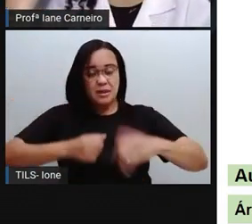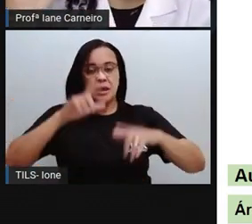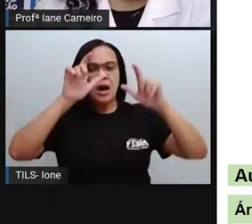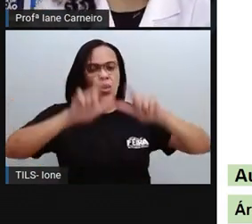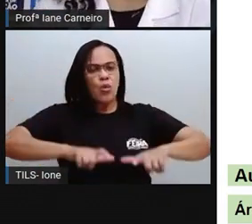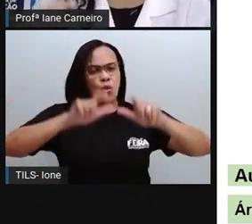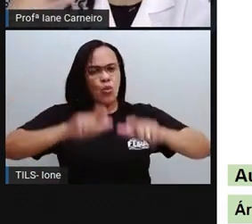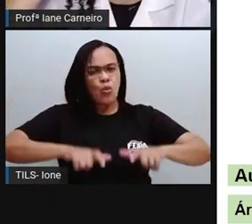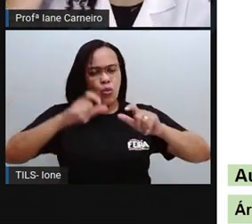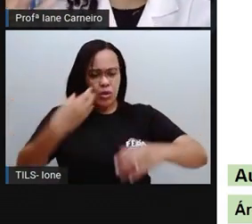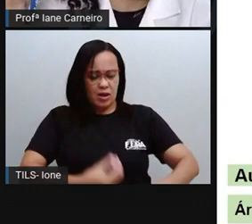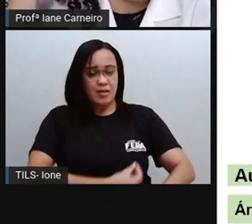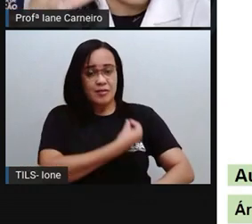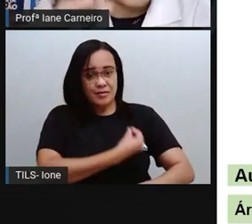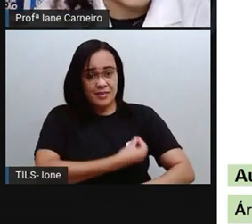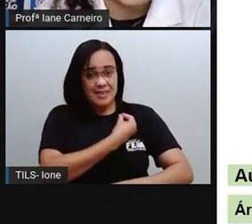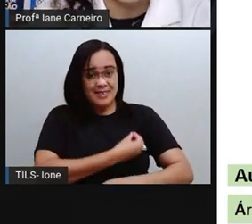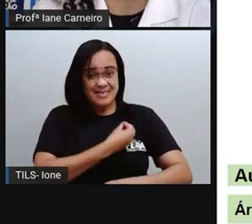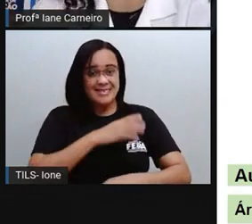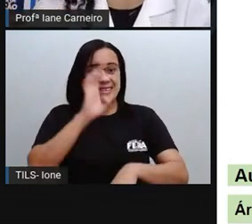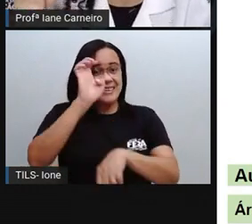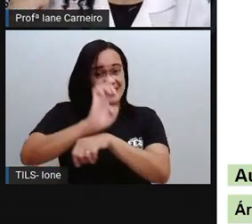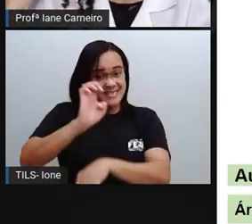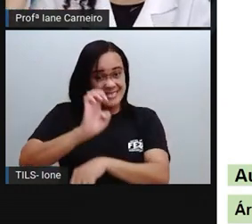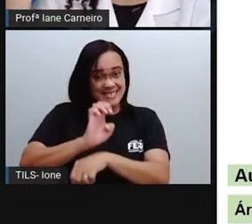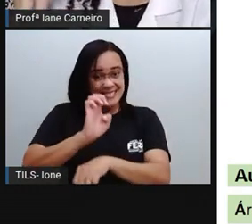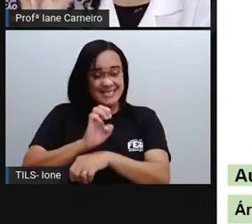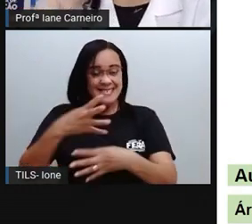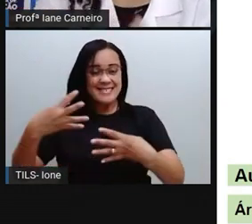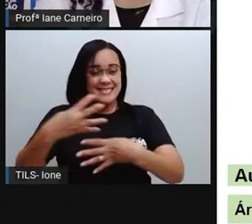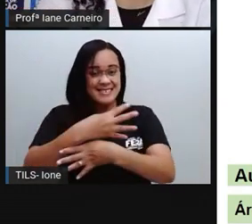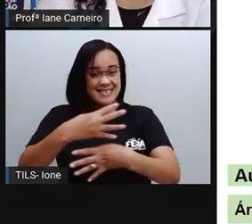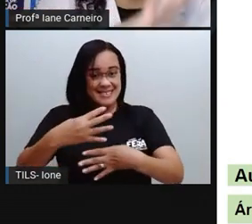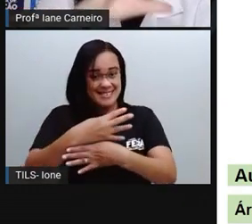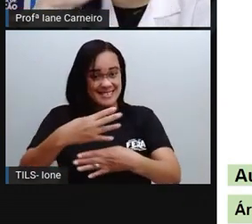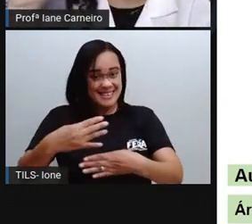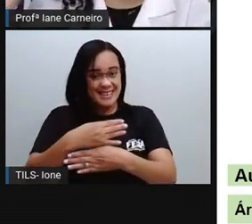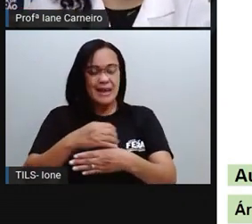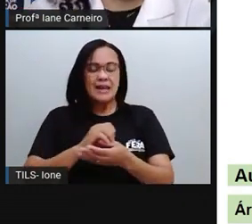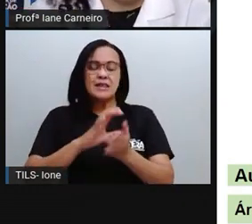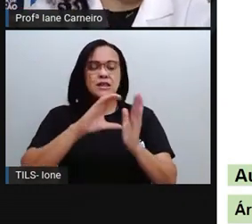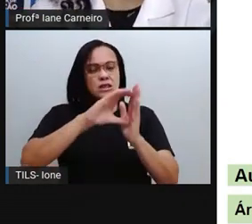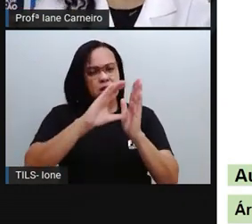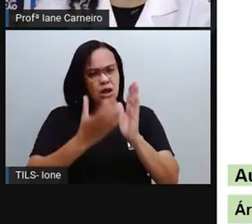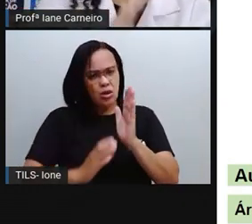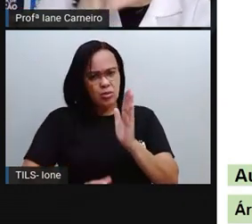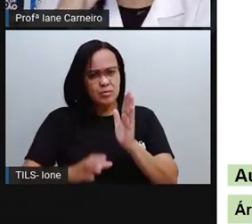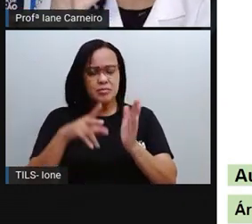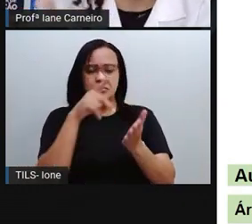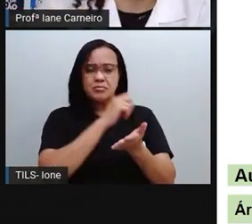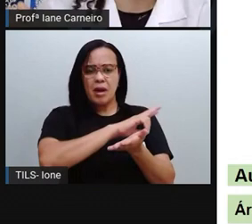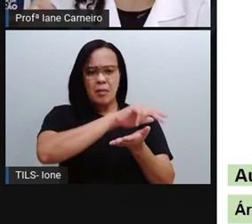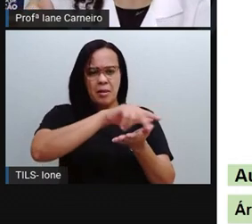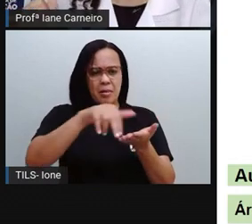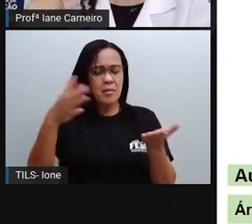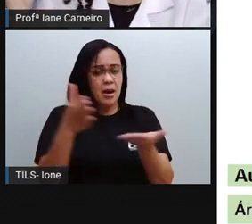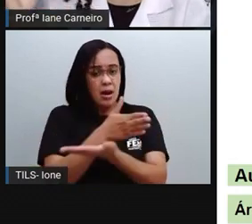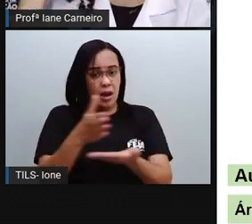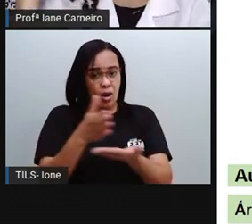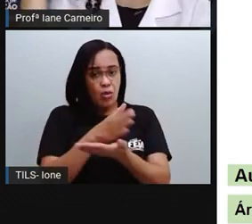nosso estado, nossa cidade está localizado. Nós vamos falar de algumas características gerais dessa região.